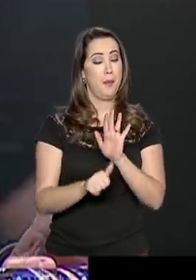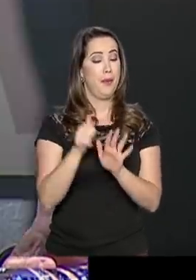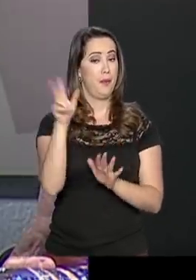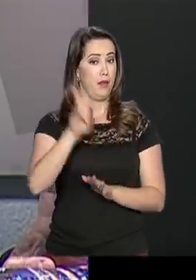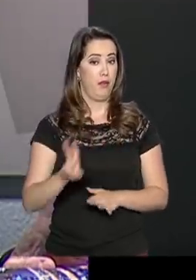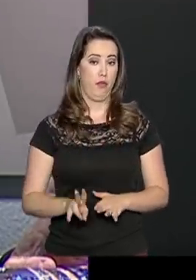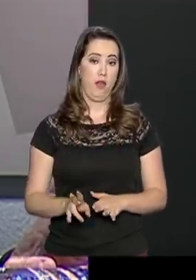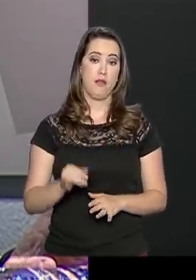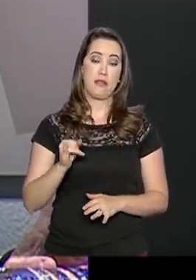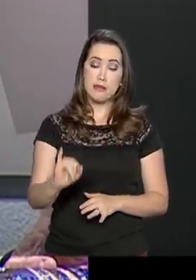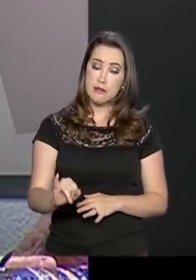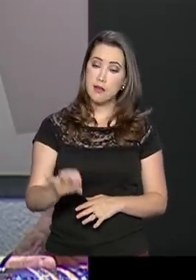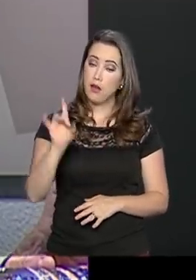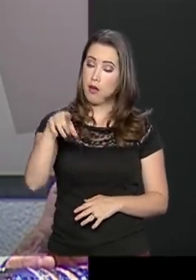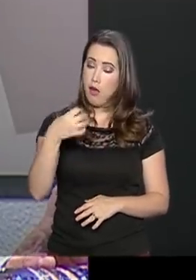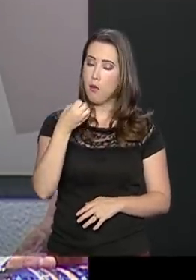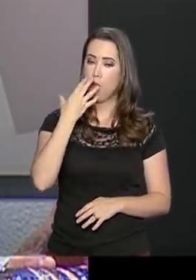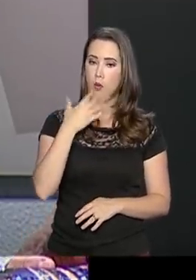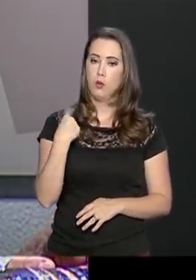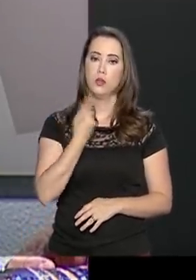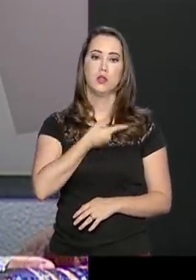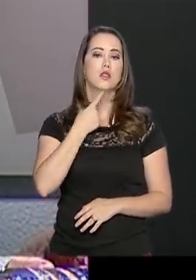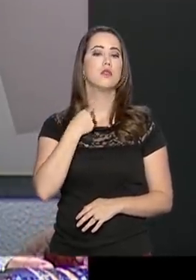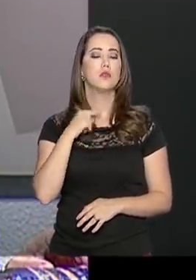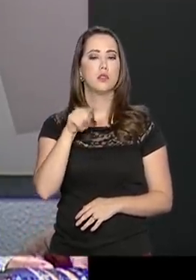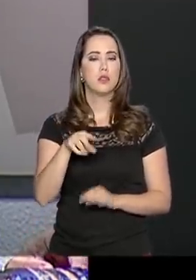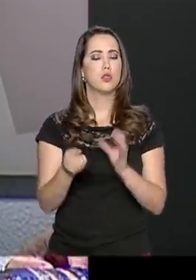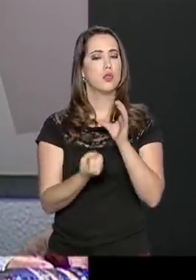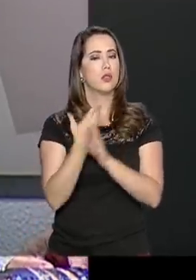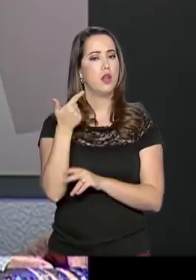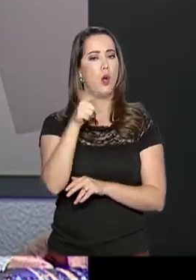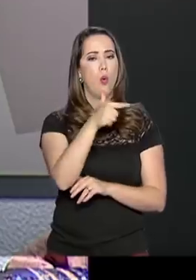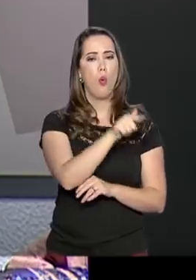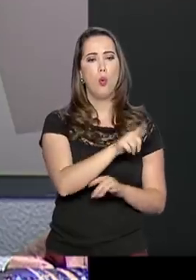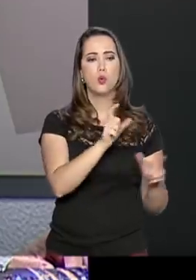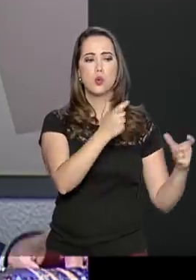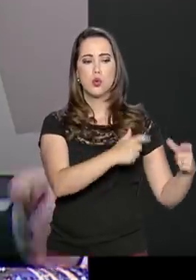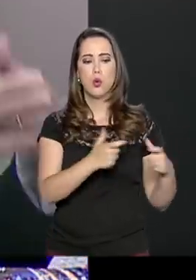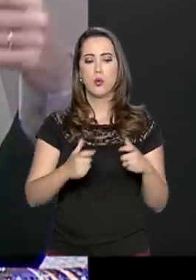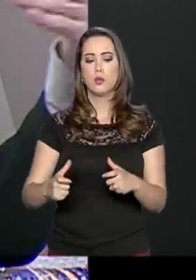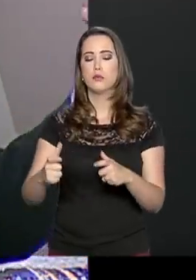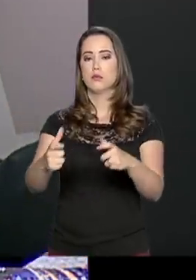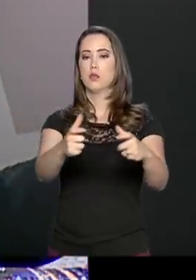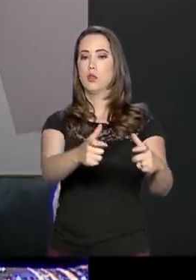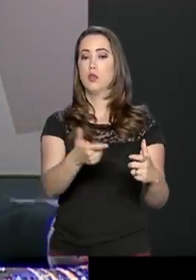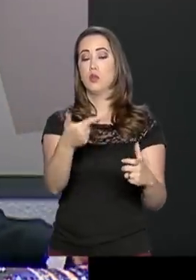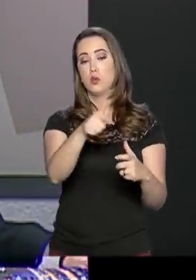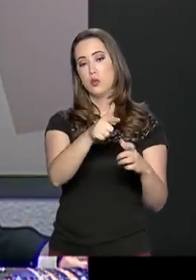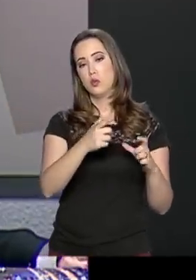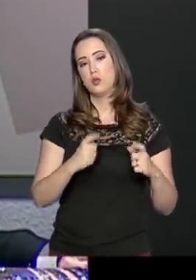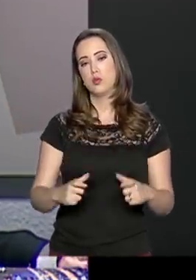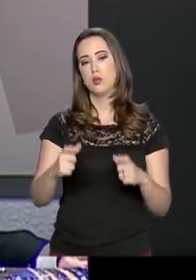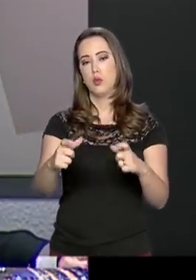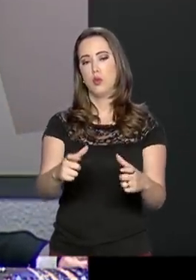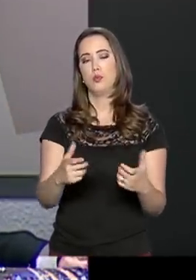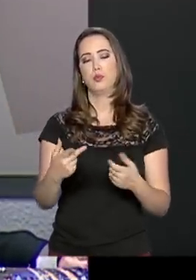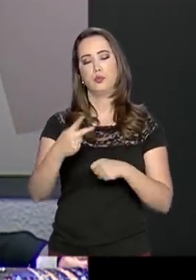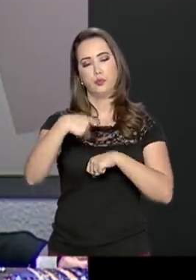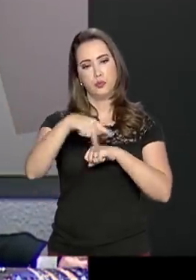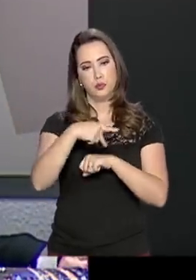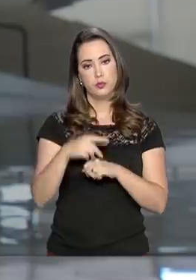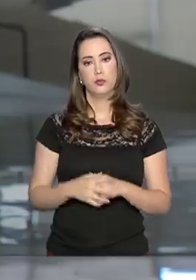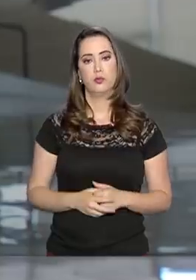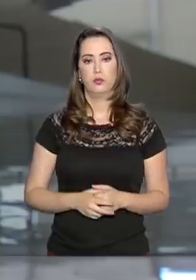bem-sucedido, a nossa intenção é criar outros escritórios em outras áreas geográficas do